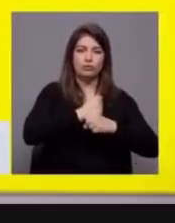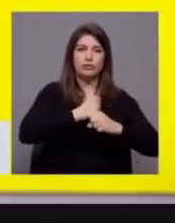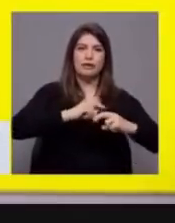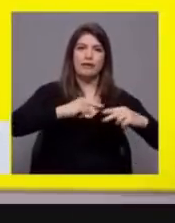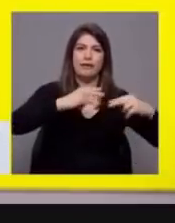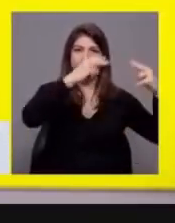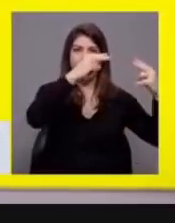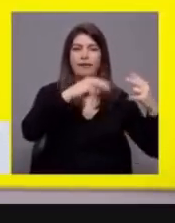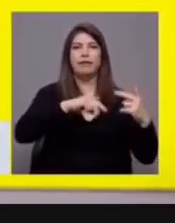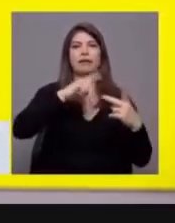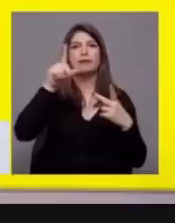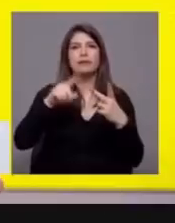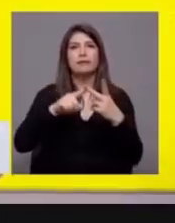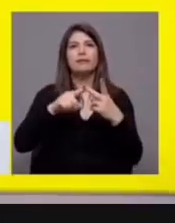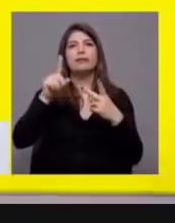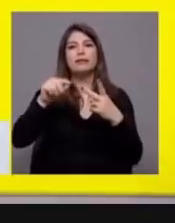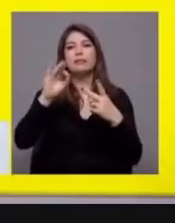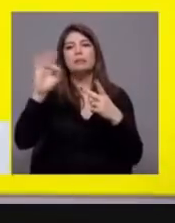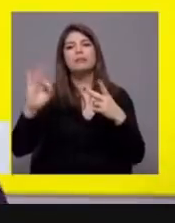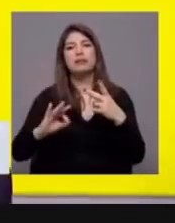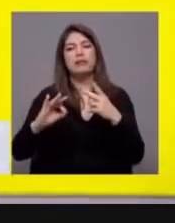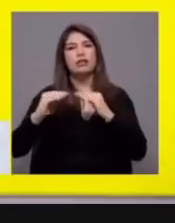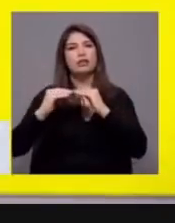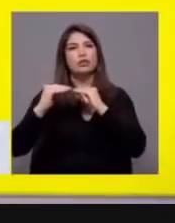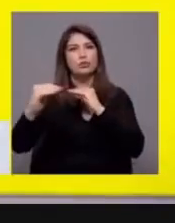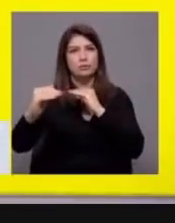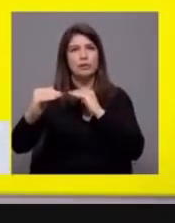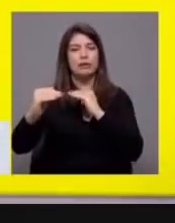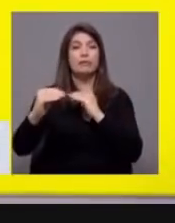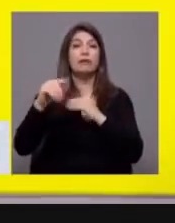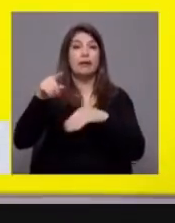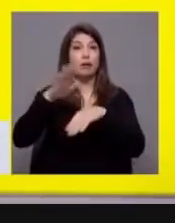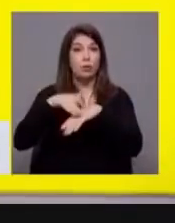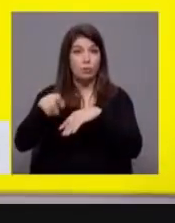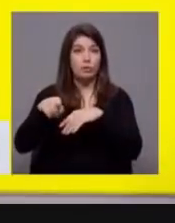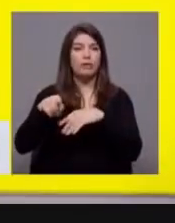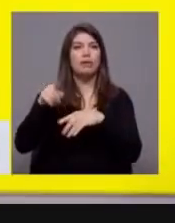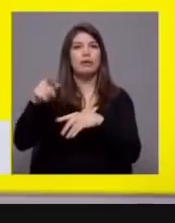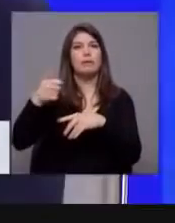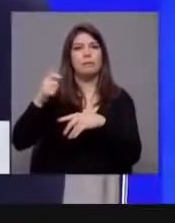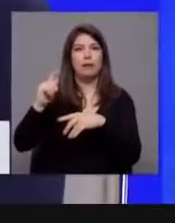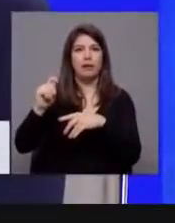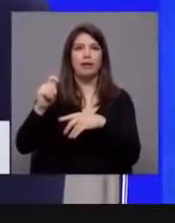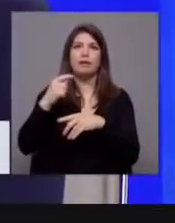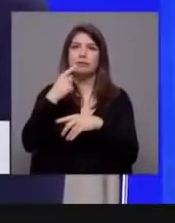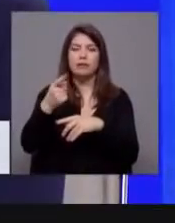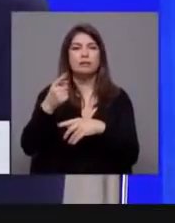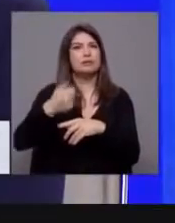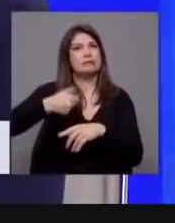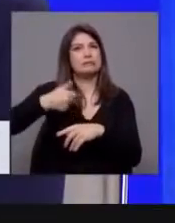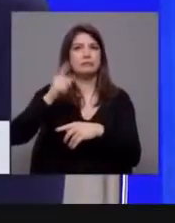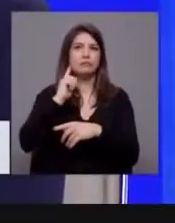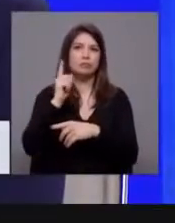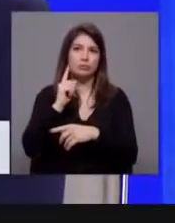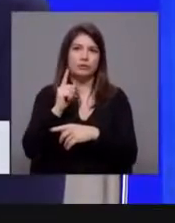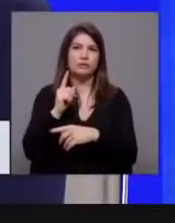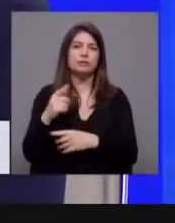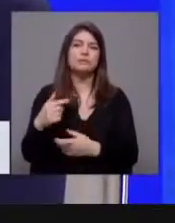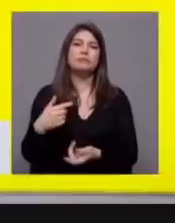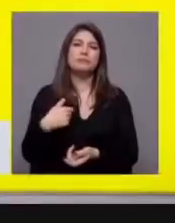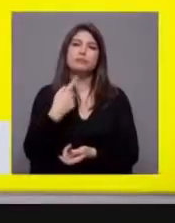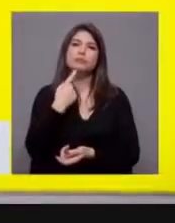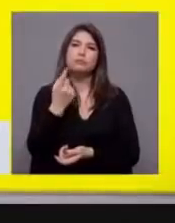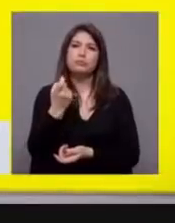fator de sustentabilidade foi um fator que o Bloco disse sempre que era algo muito importante. Eu pergunto-lhe se